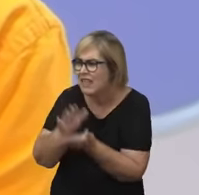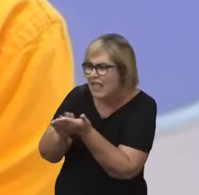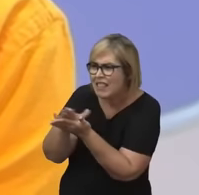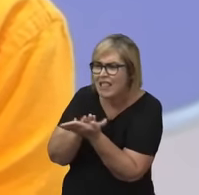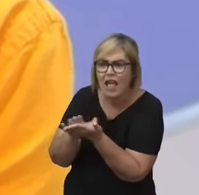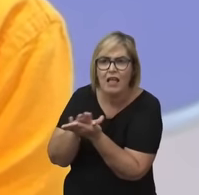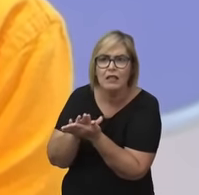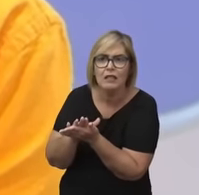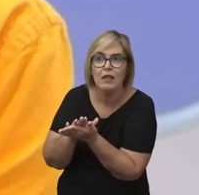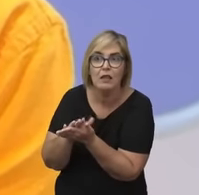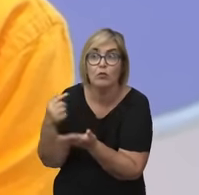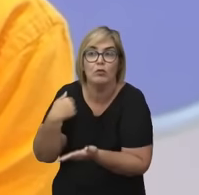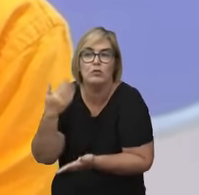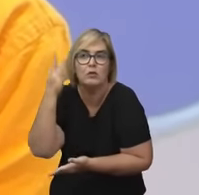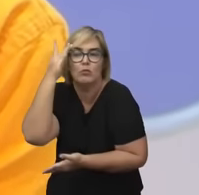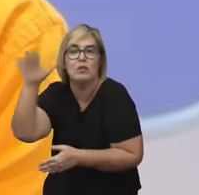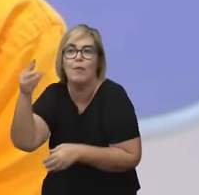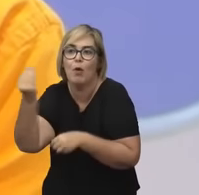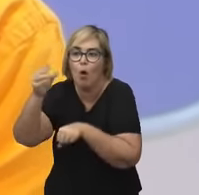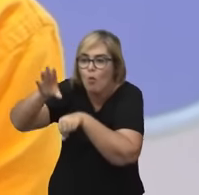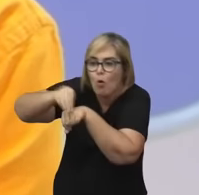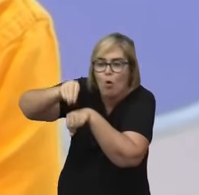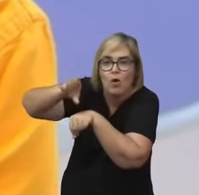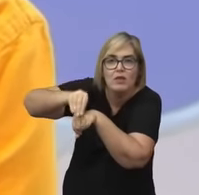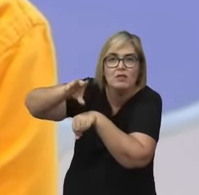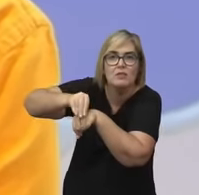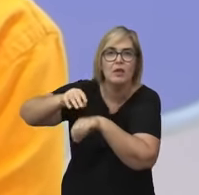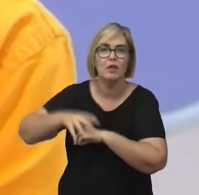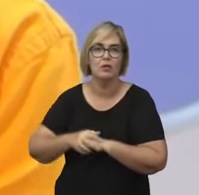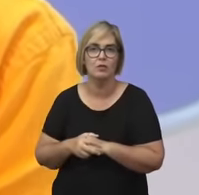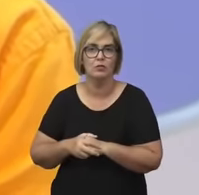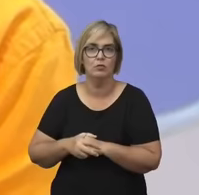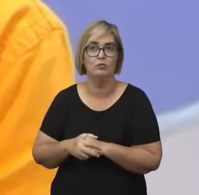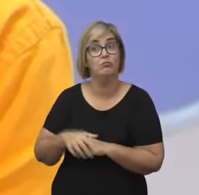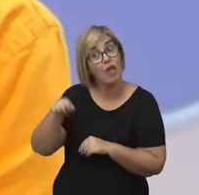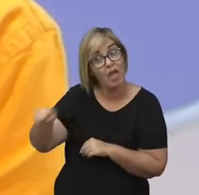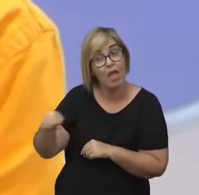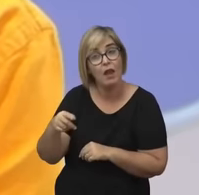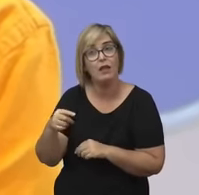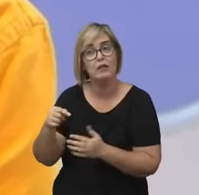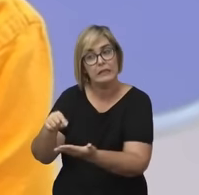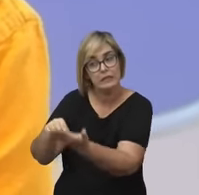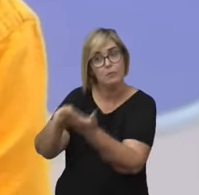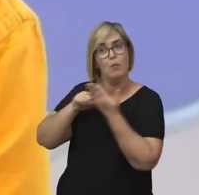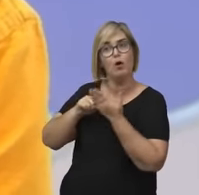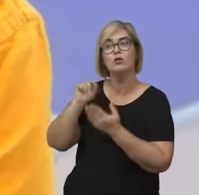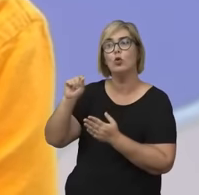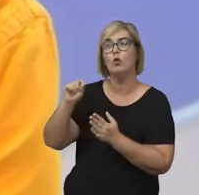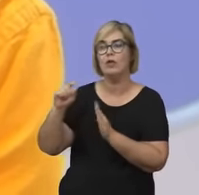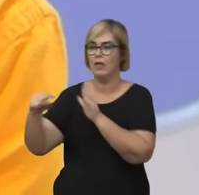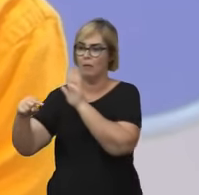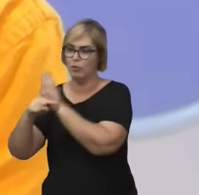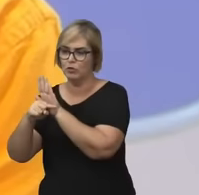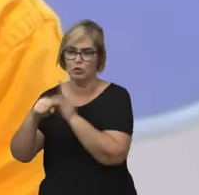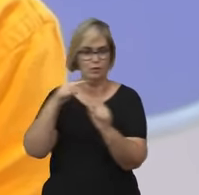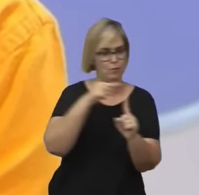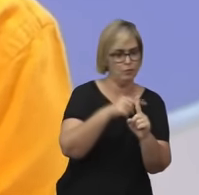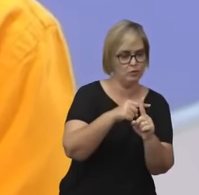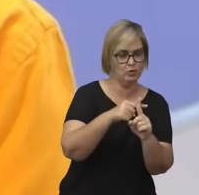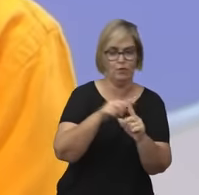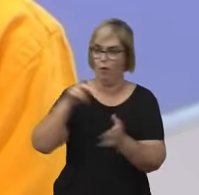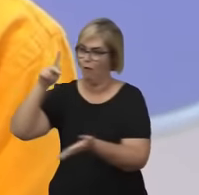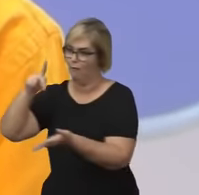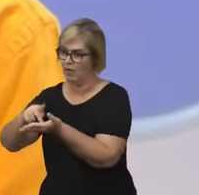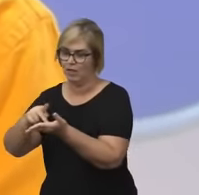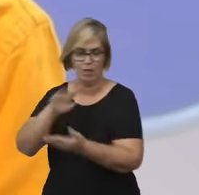mesmo. É ela que nos põe em estado de distinguir o bem do mal, o verdadeiro do falso, é ela que nos